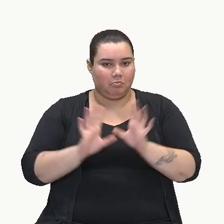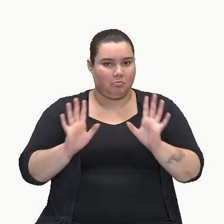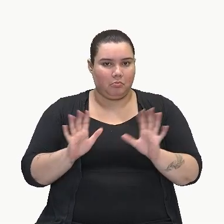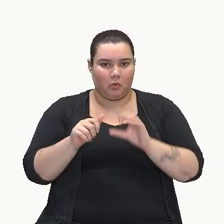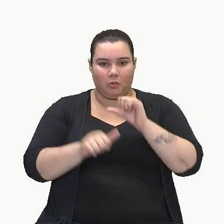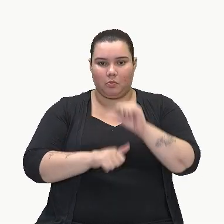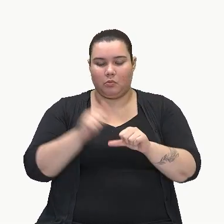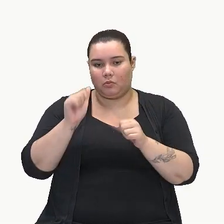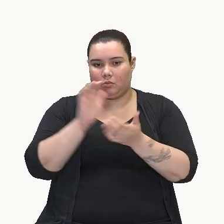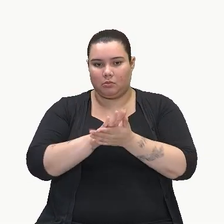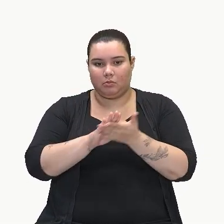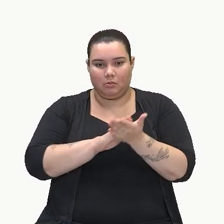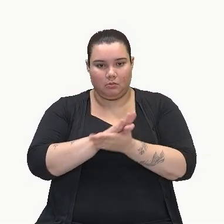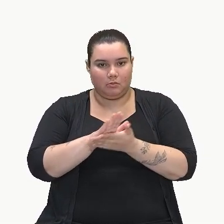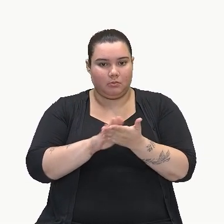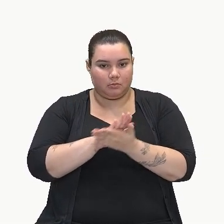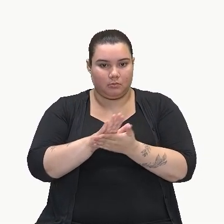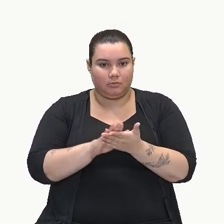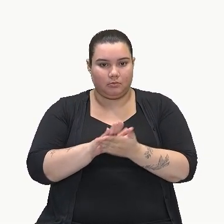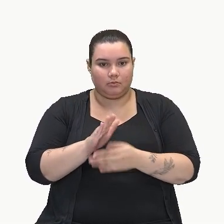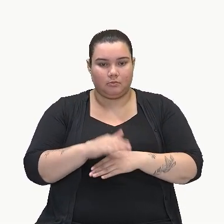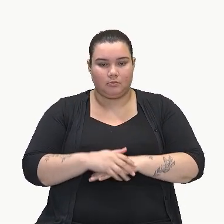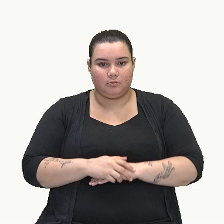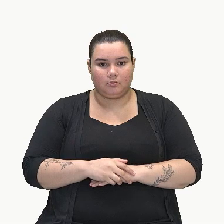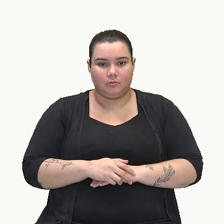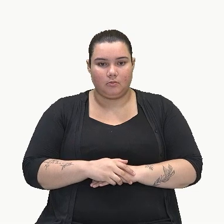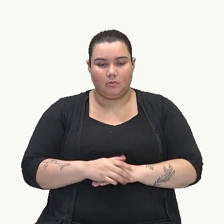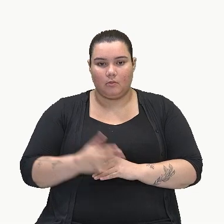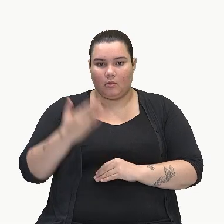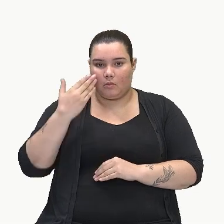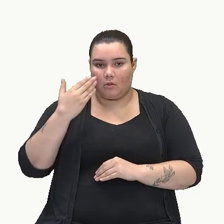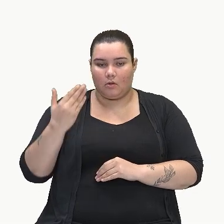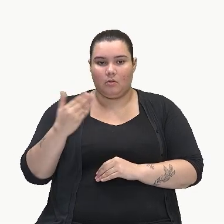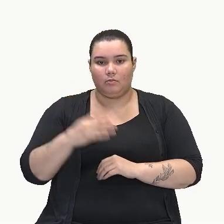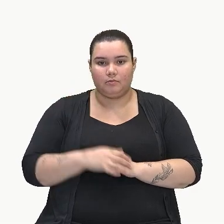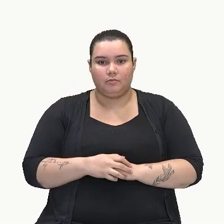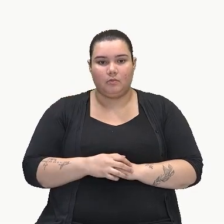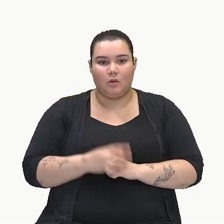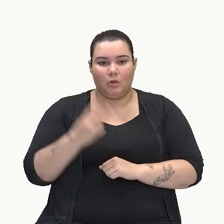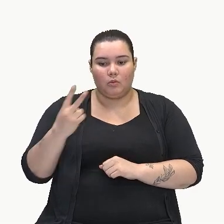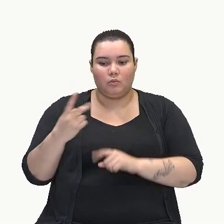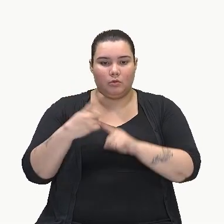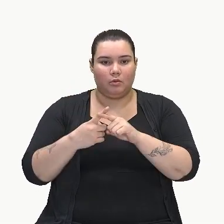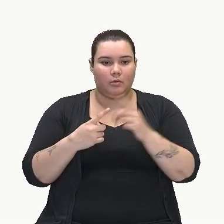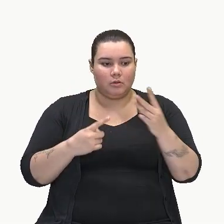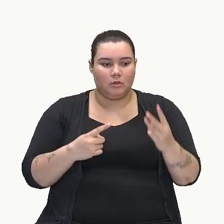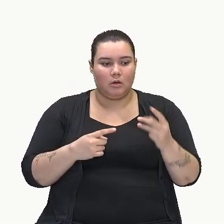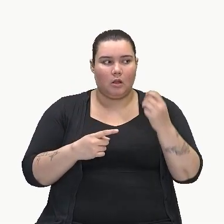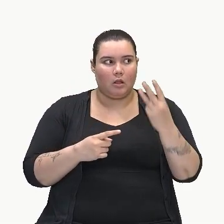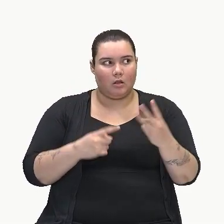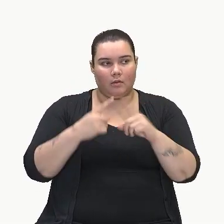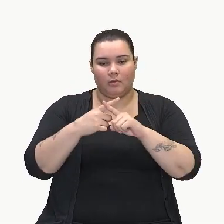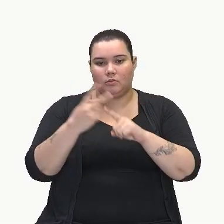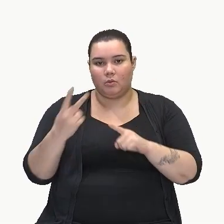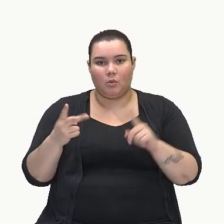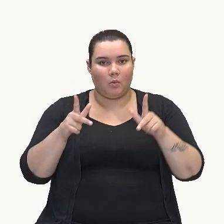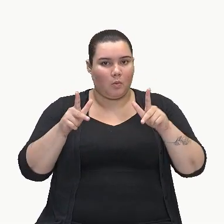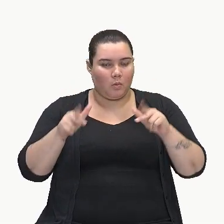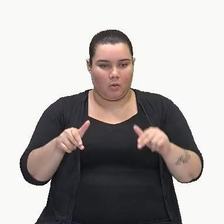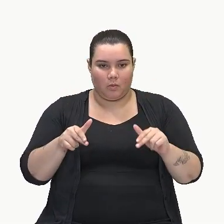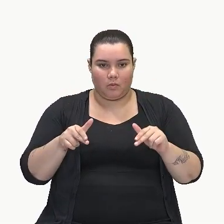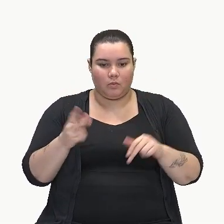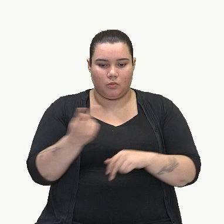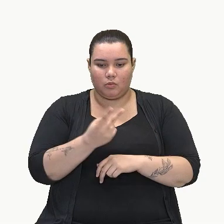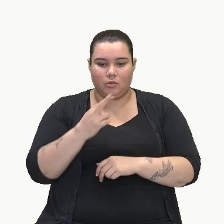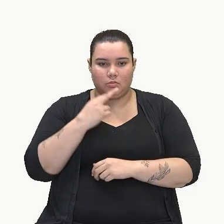vai alterar em nada. Ok? 2 vezes 3 e 3 vezes 2, a mesma coisa. Os dois vão dar 6.